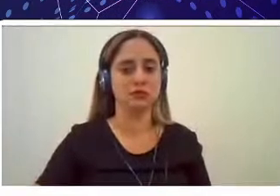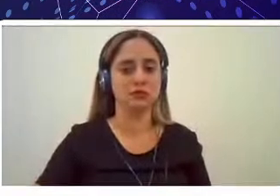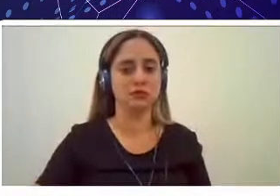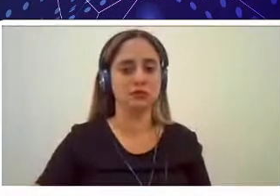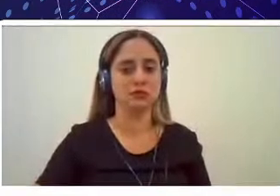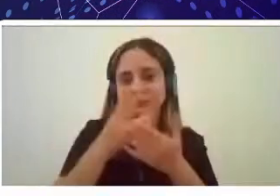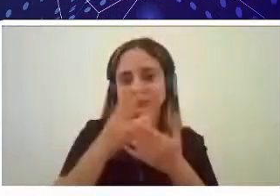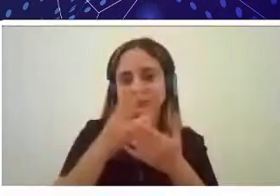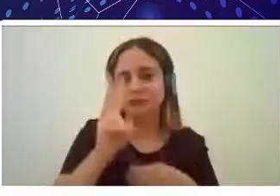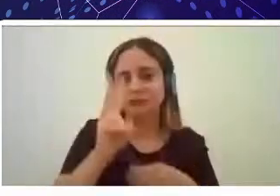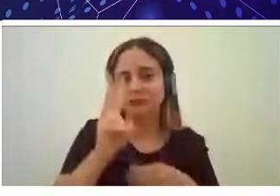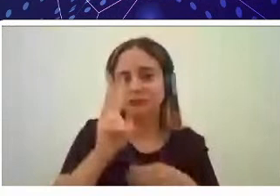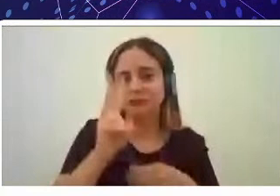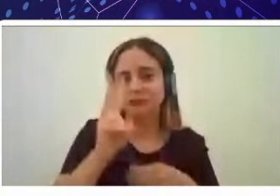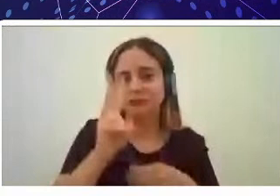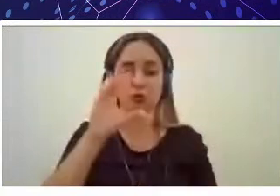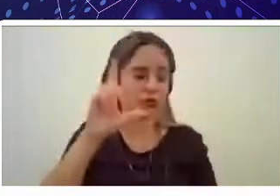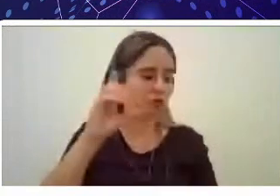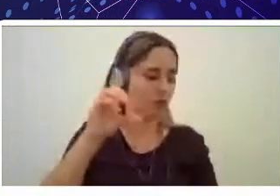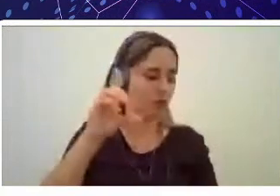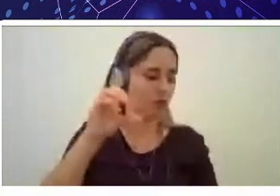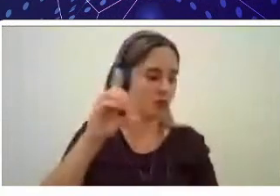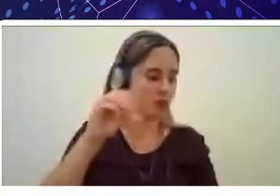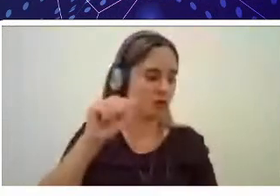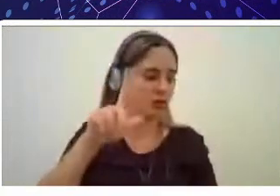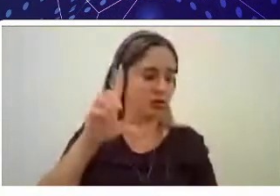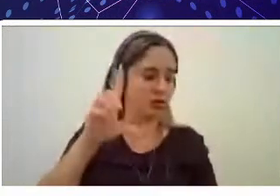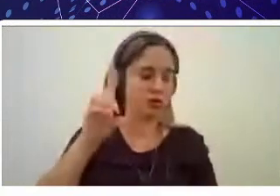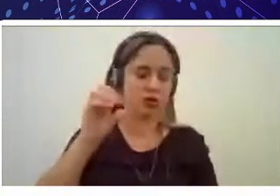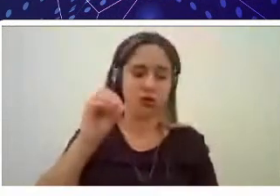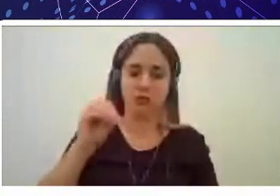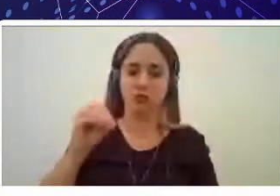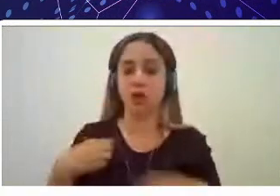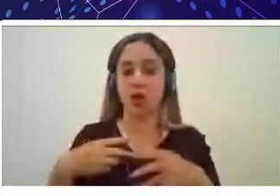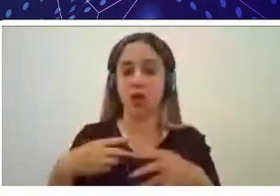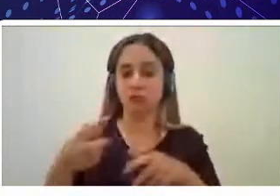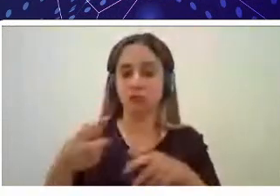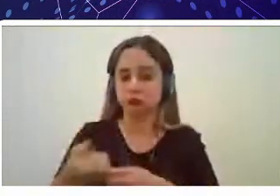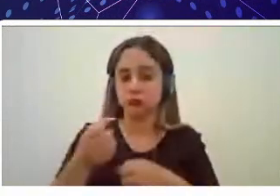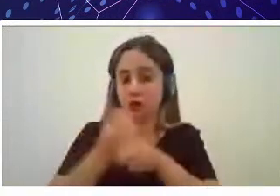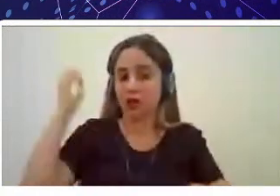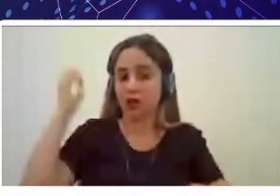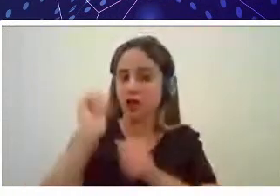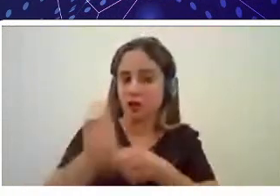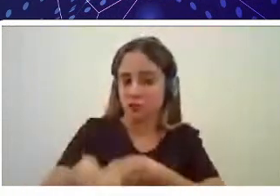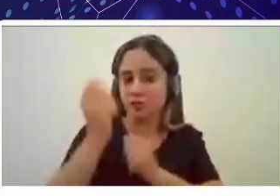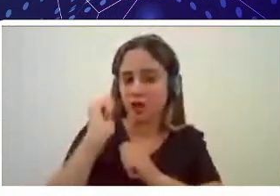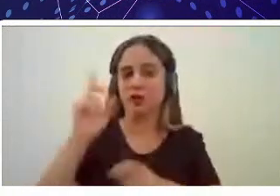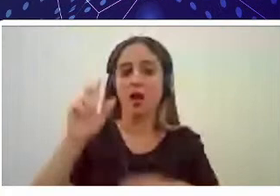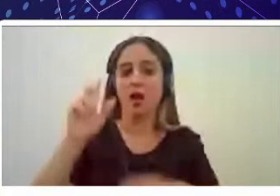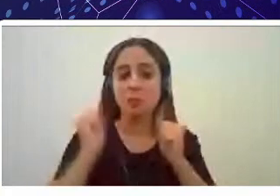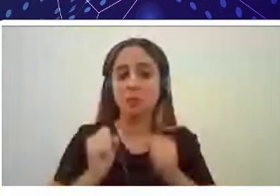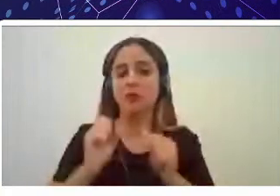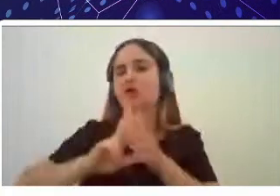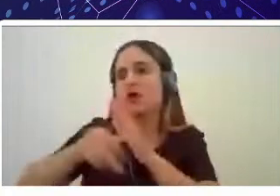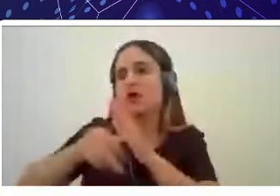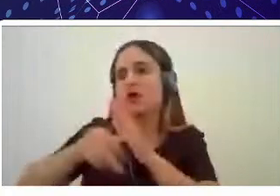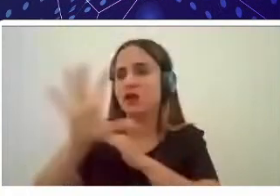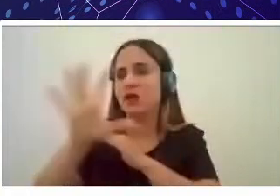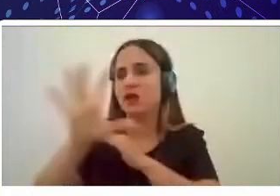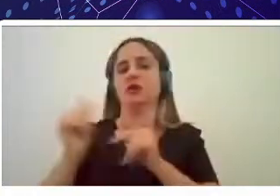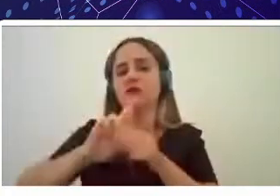pesca, ela pode trabalhar em diferentes áreas, diferentes setores. De forma resumida, eu vou colocar, por exemplo, quem pensa em atuar na